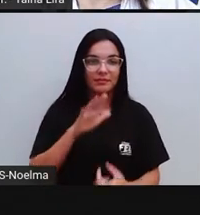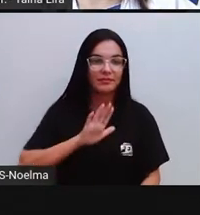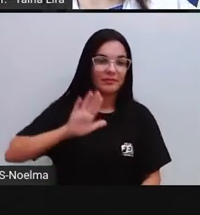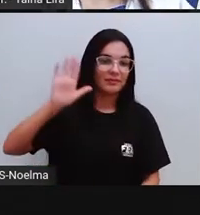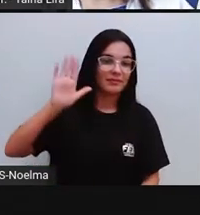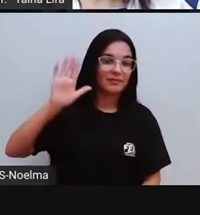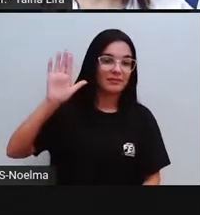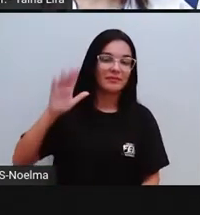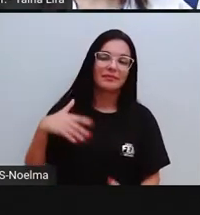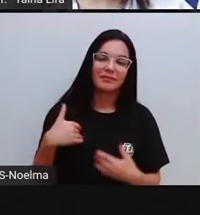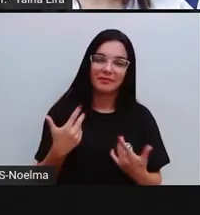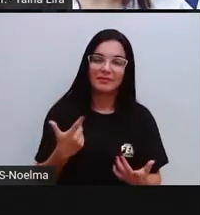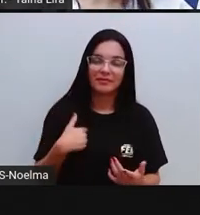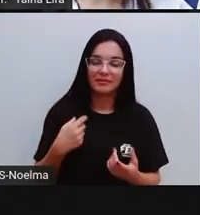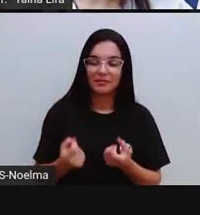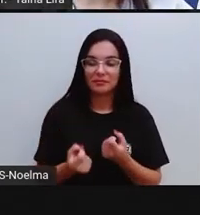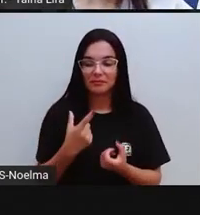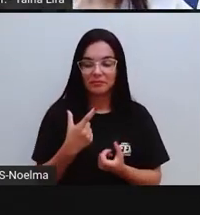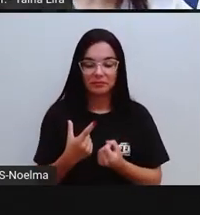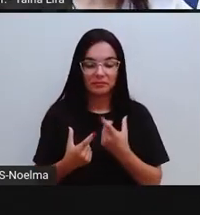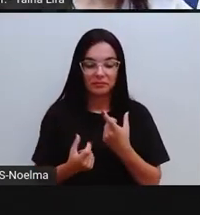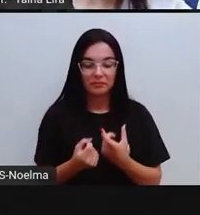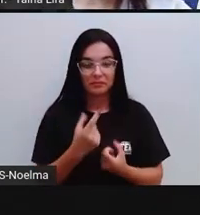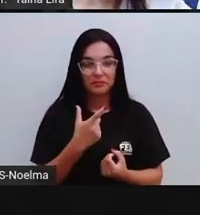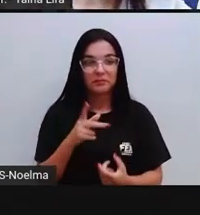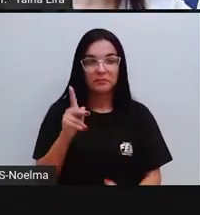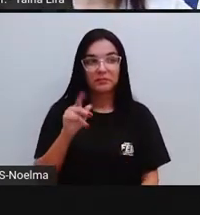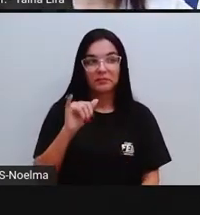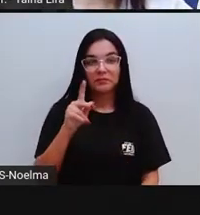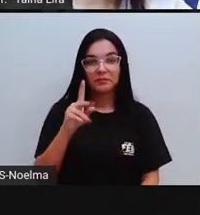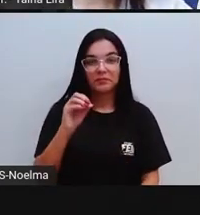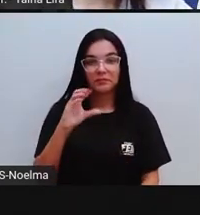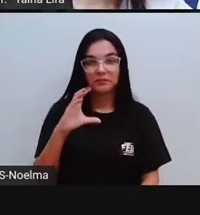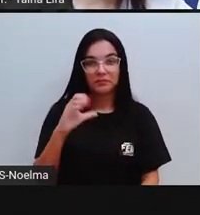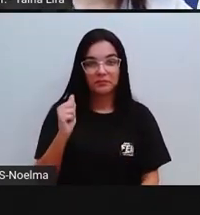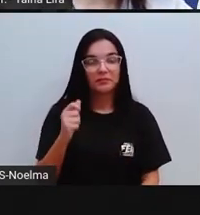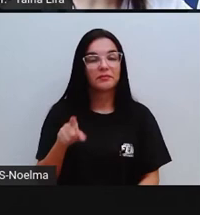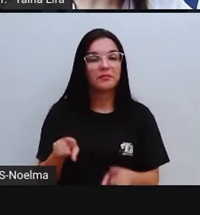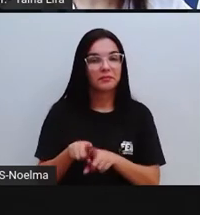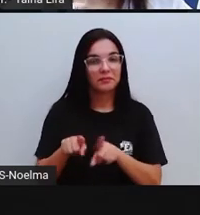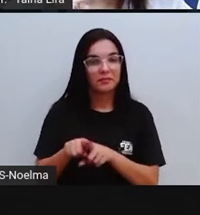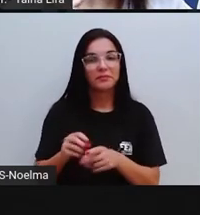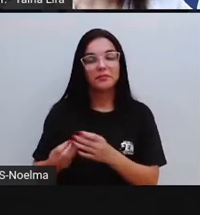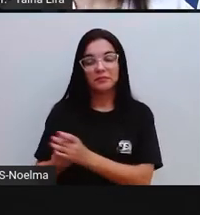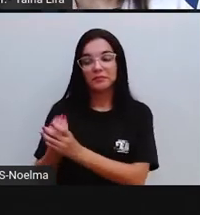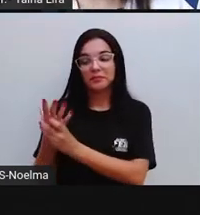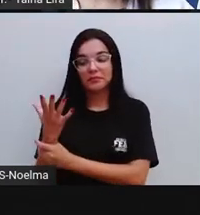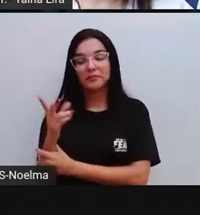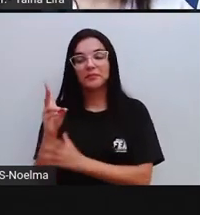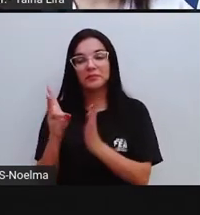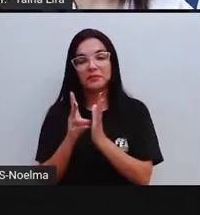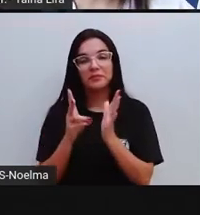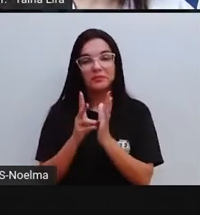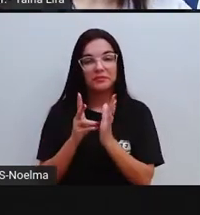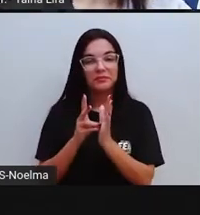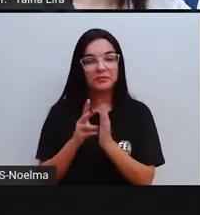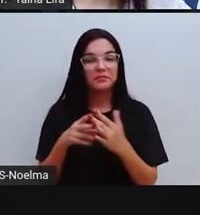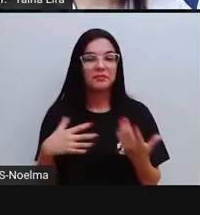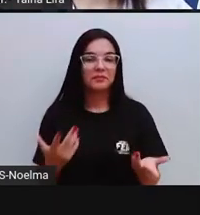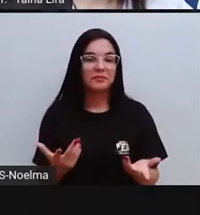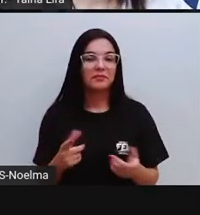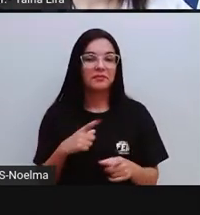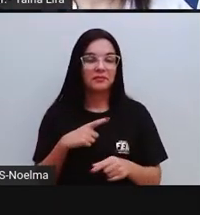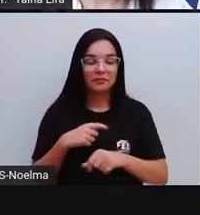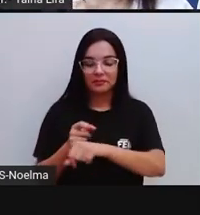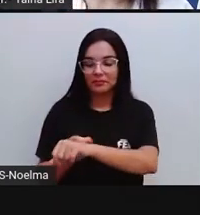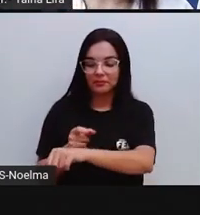Ah, muito bem, então vocês sabiam que pipoca é uma palavra de origem indígena? Olha lá, pipoca,